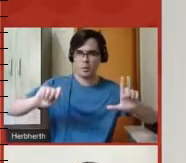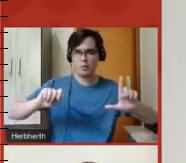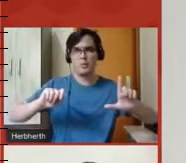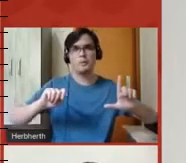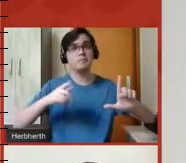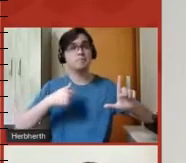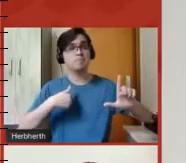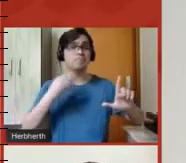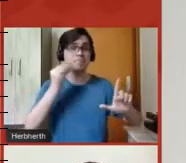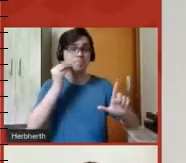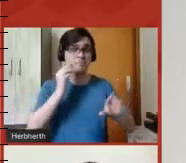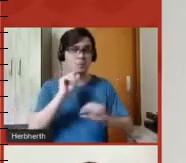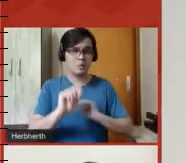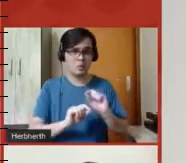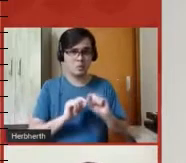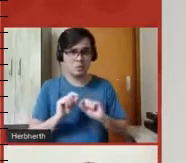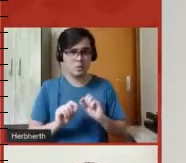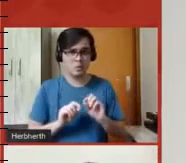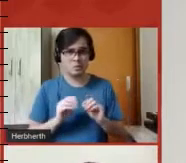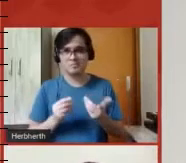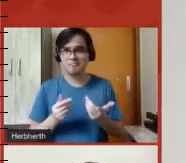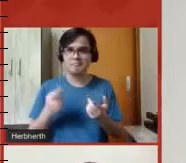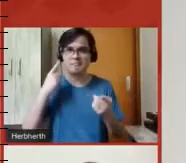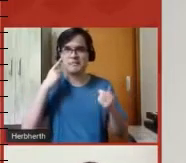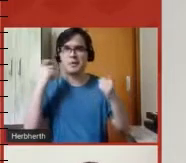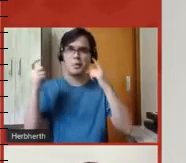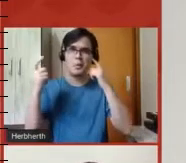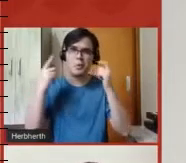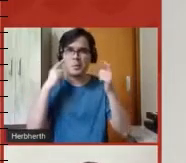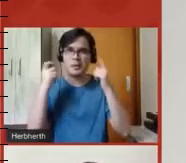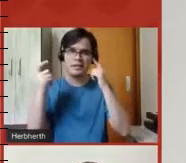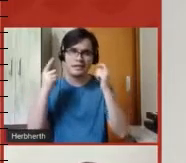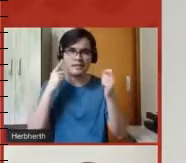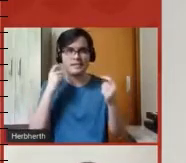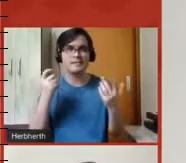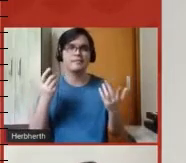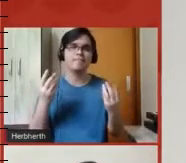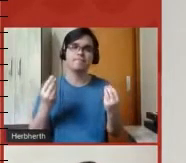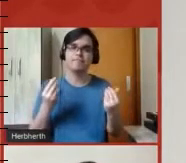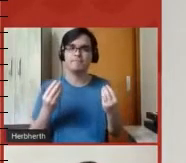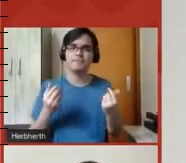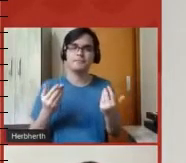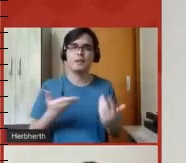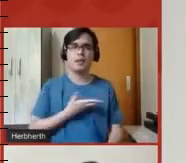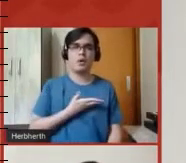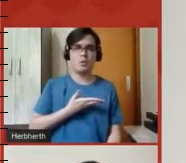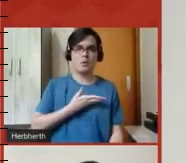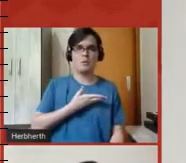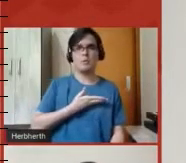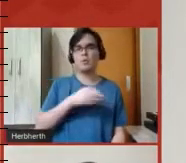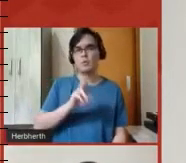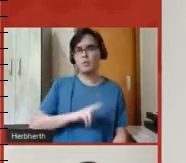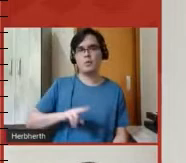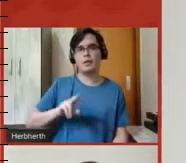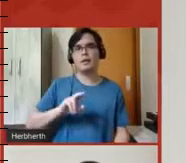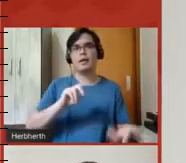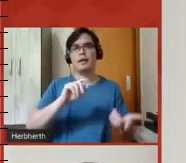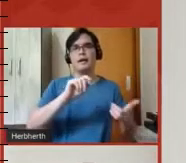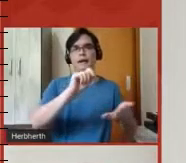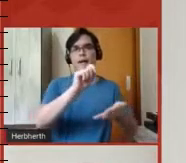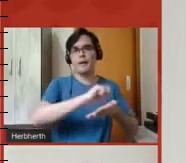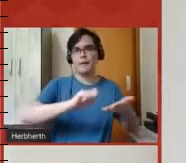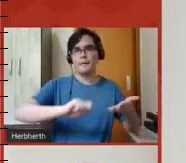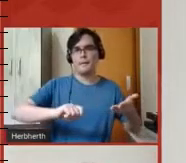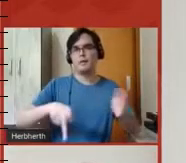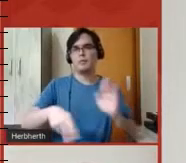ideias, né? Vários colegas utilizaram mesa digitalizadora,